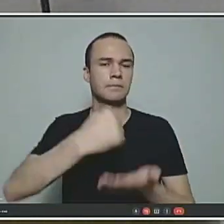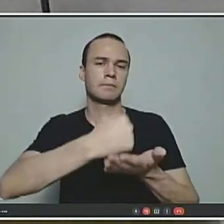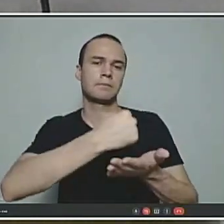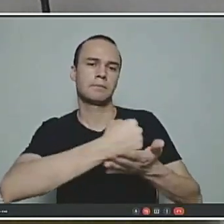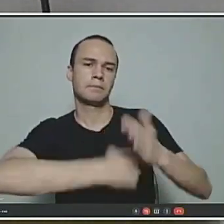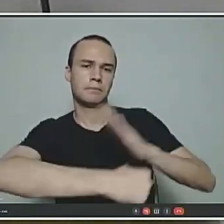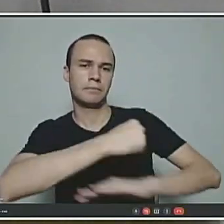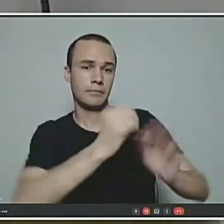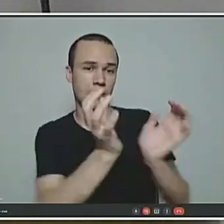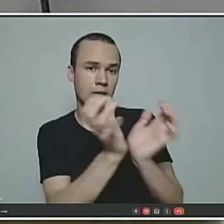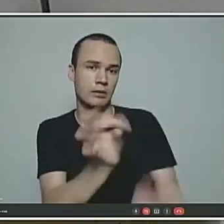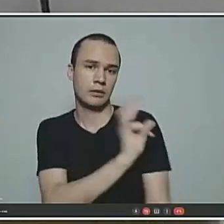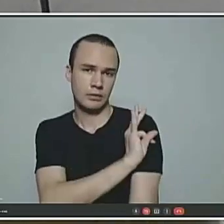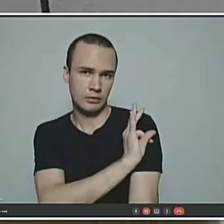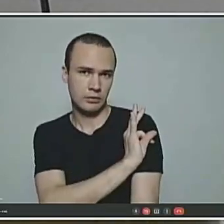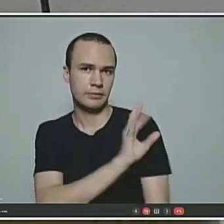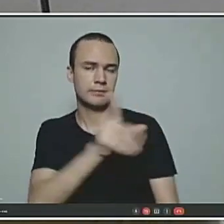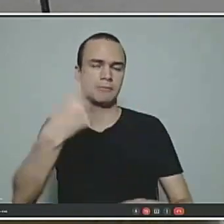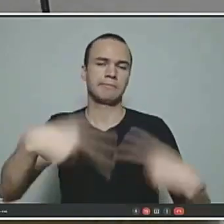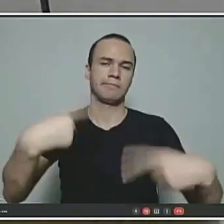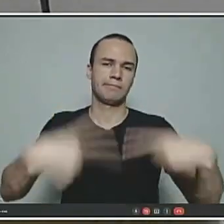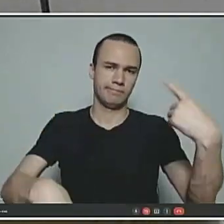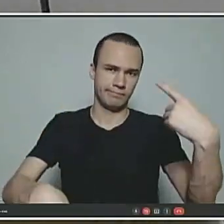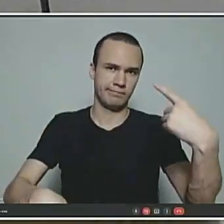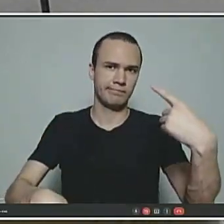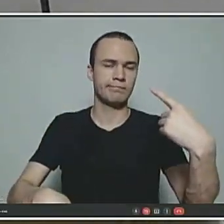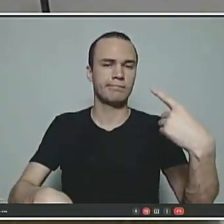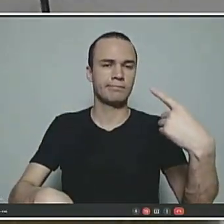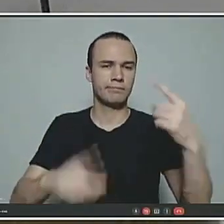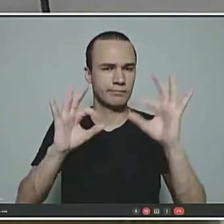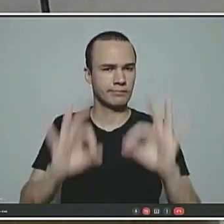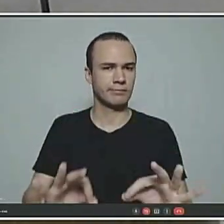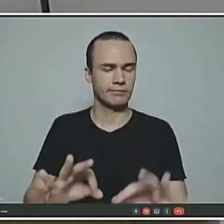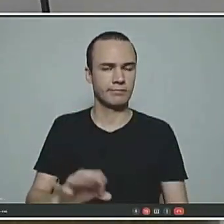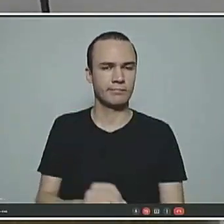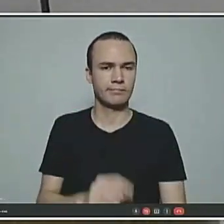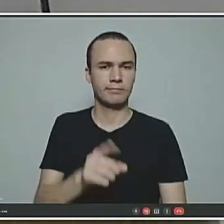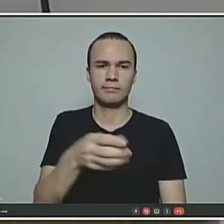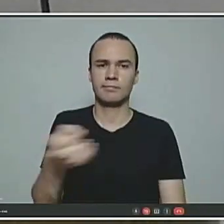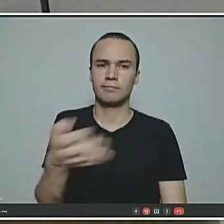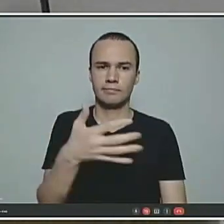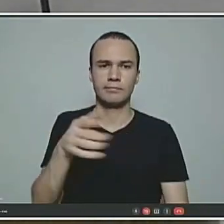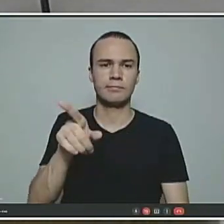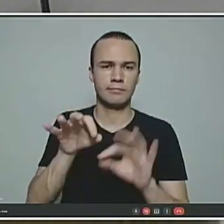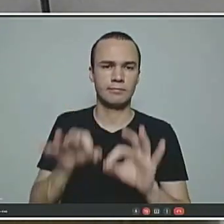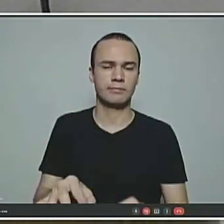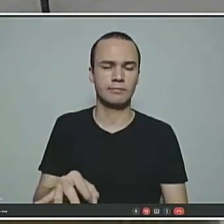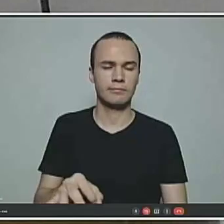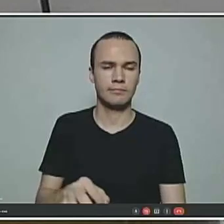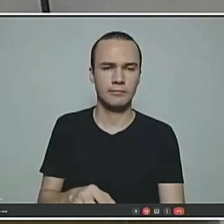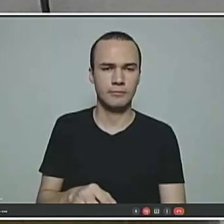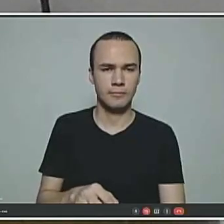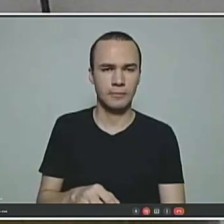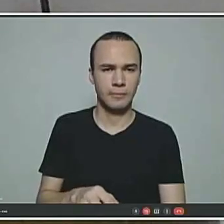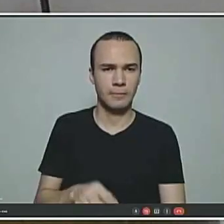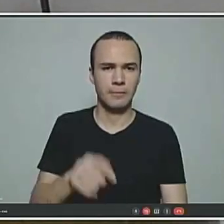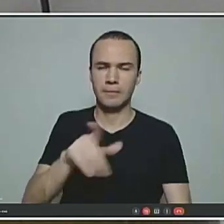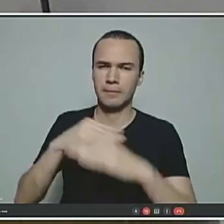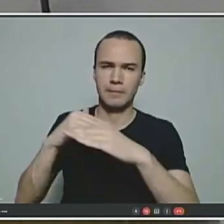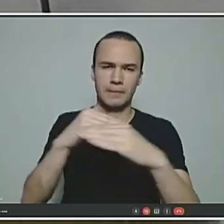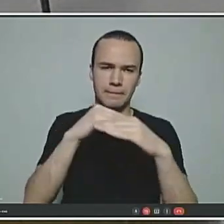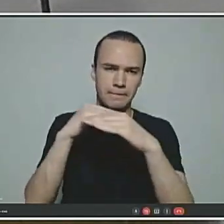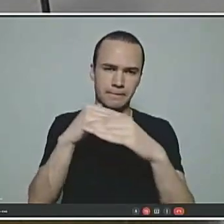técnico para discutir de par, de igualdade, com paridade,